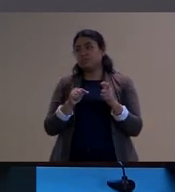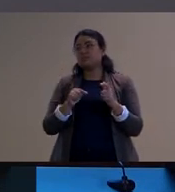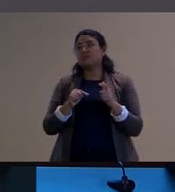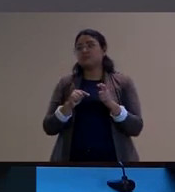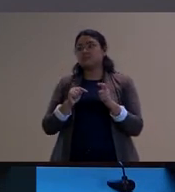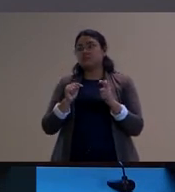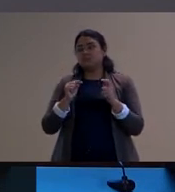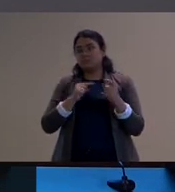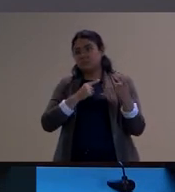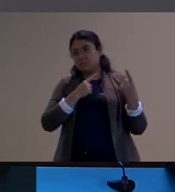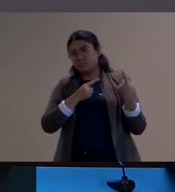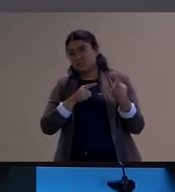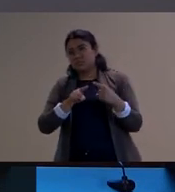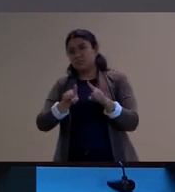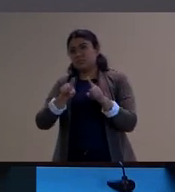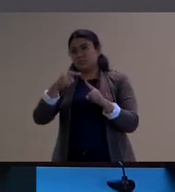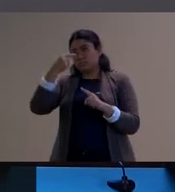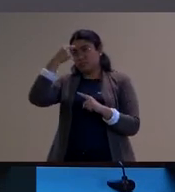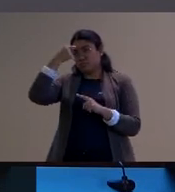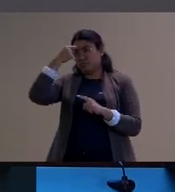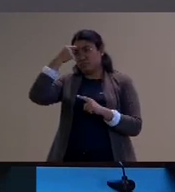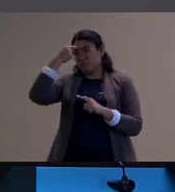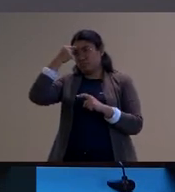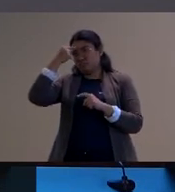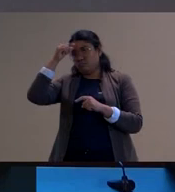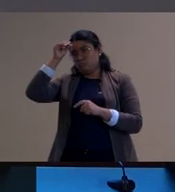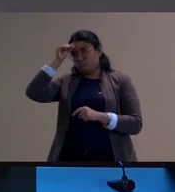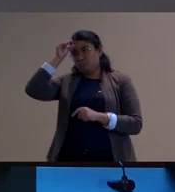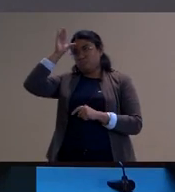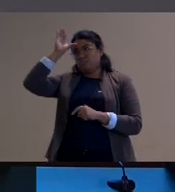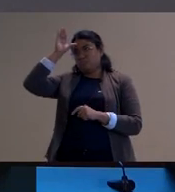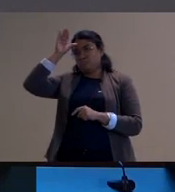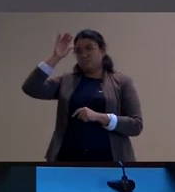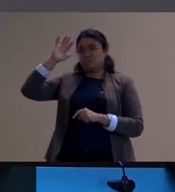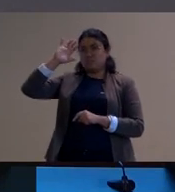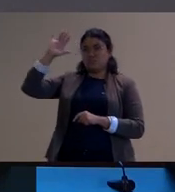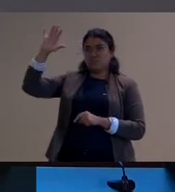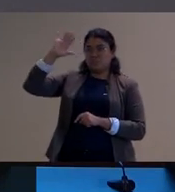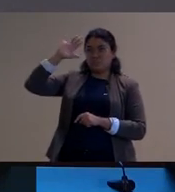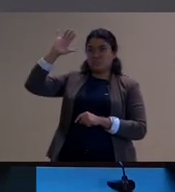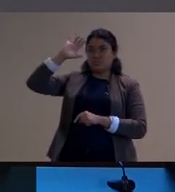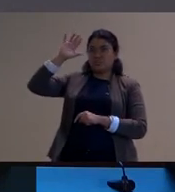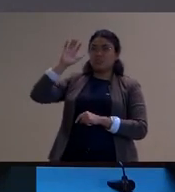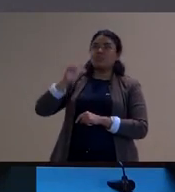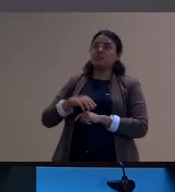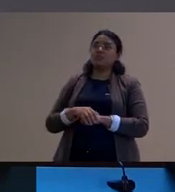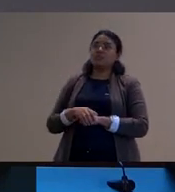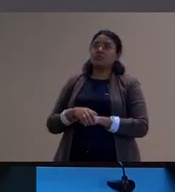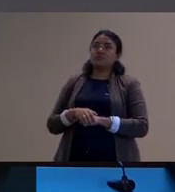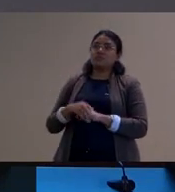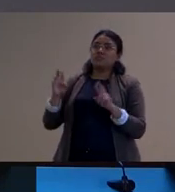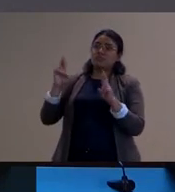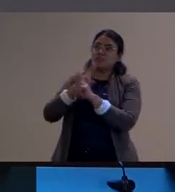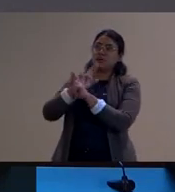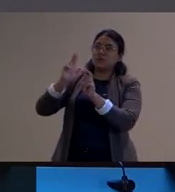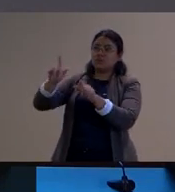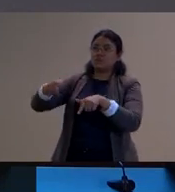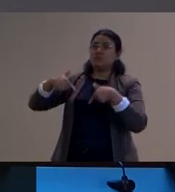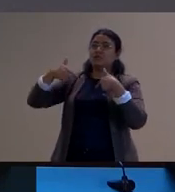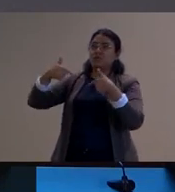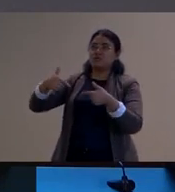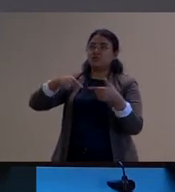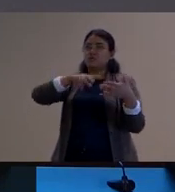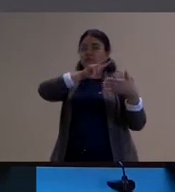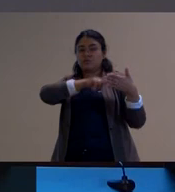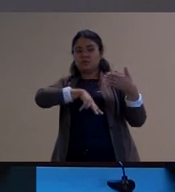provocar o pensamento então é uma escuta ativa uma relação ativa também que o leitor